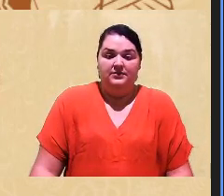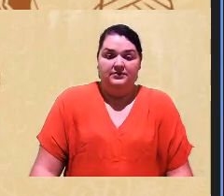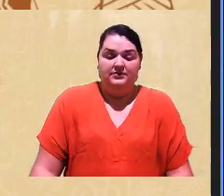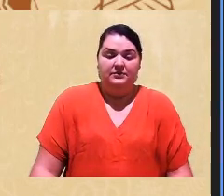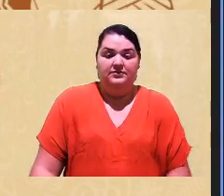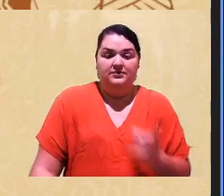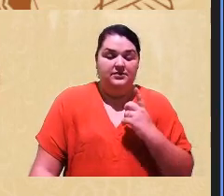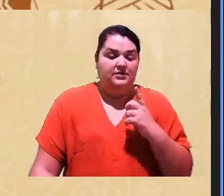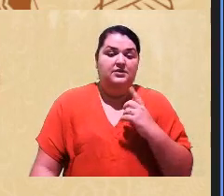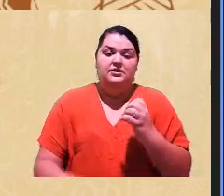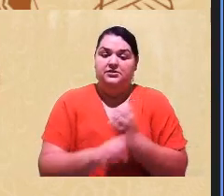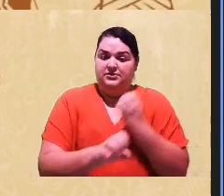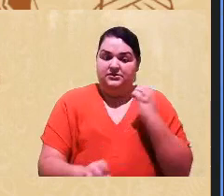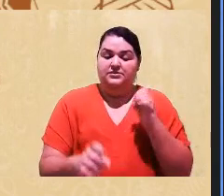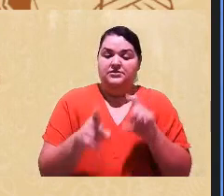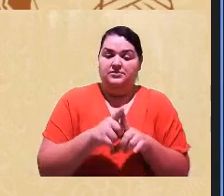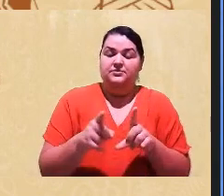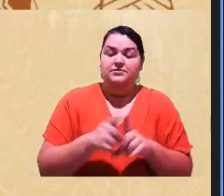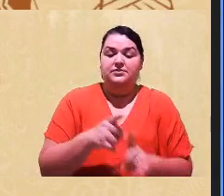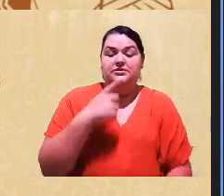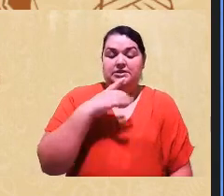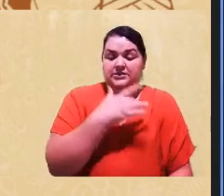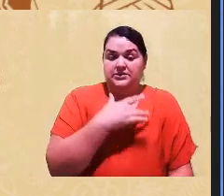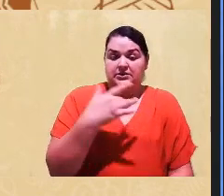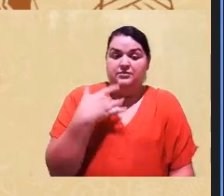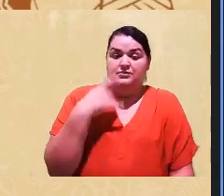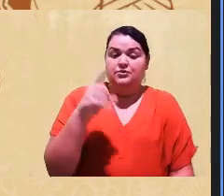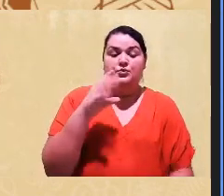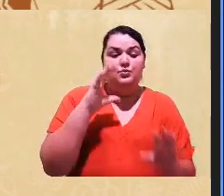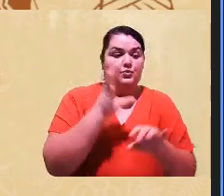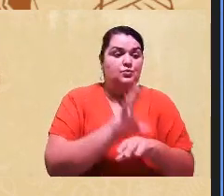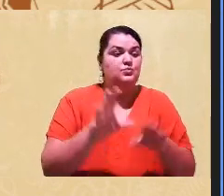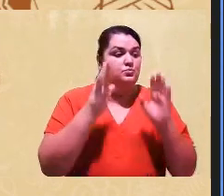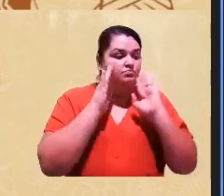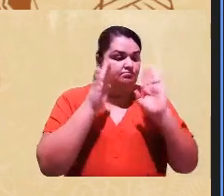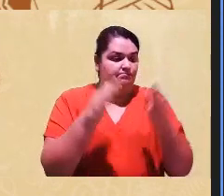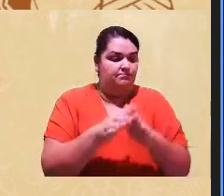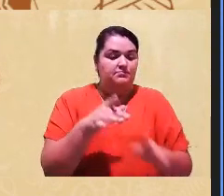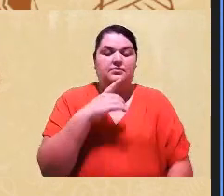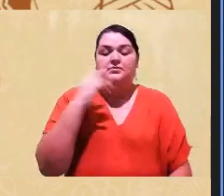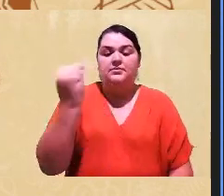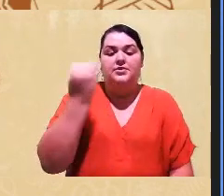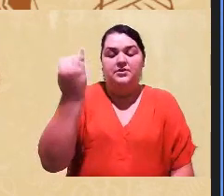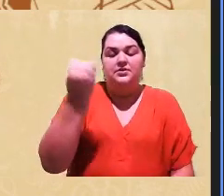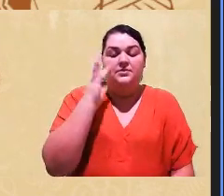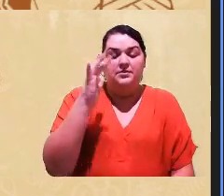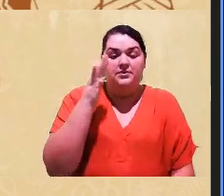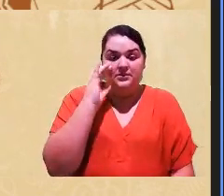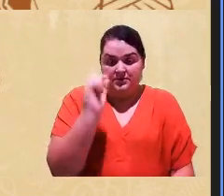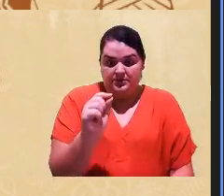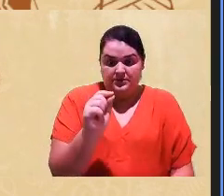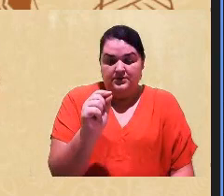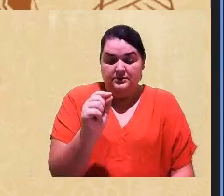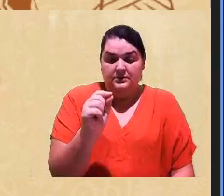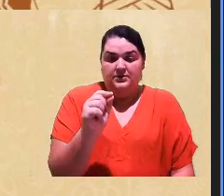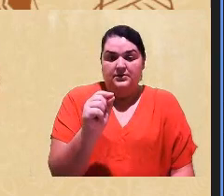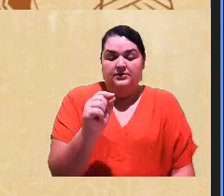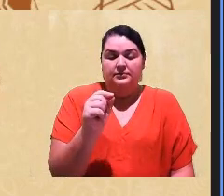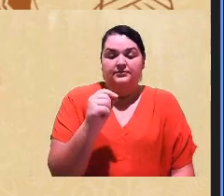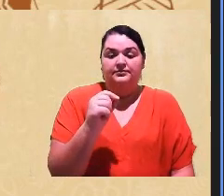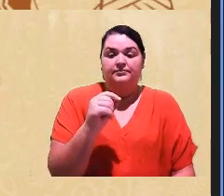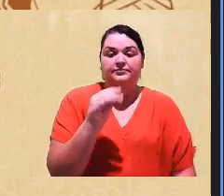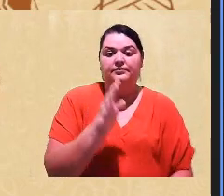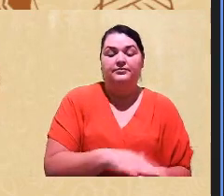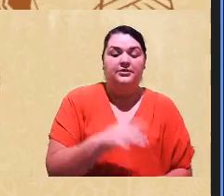engenharias, mas a área de saúde é um curso-alvo também, eu acho que é importante refletir sobre isso também, mas